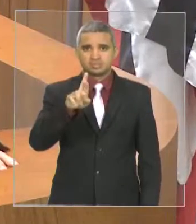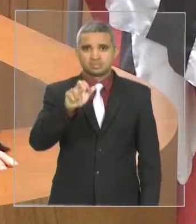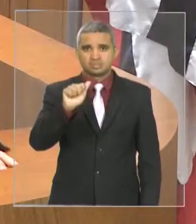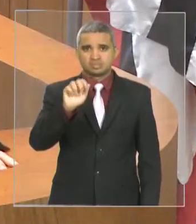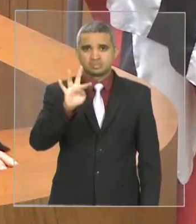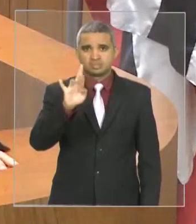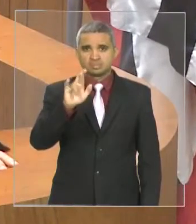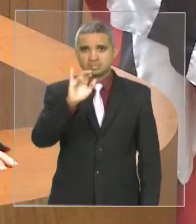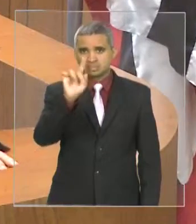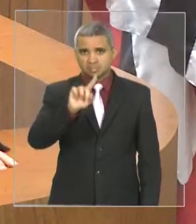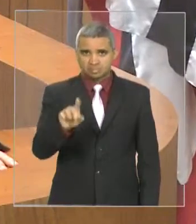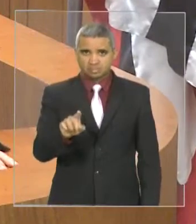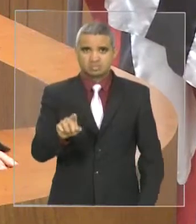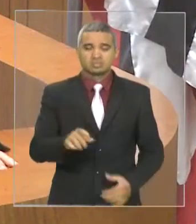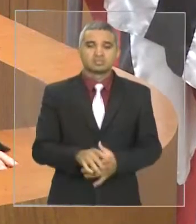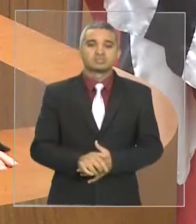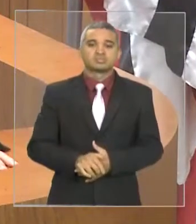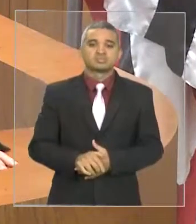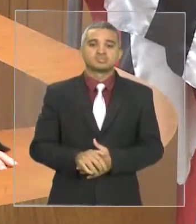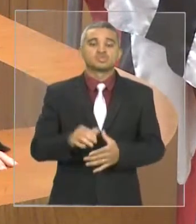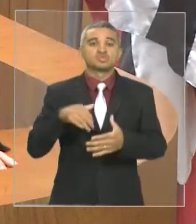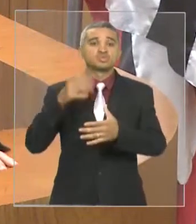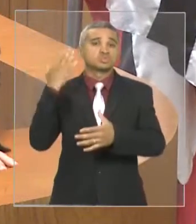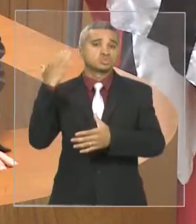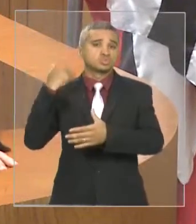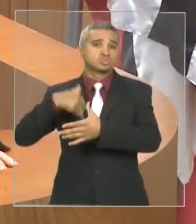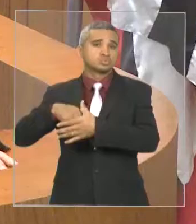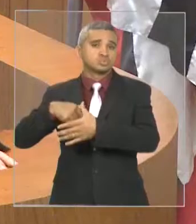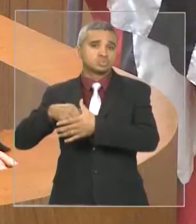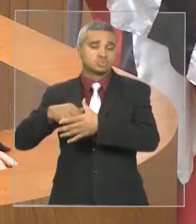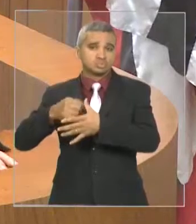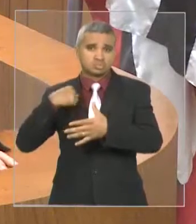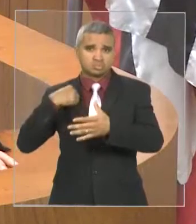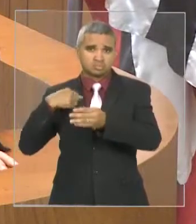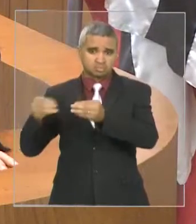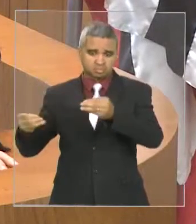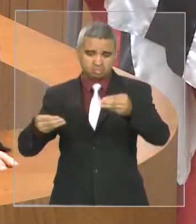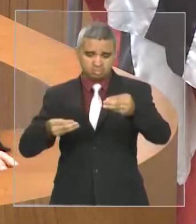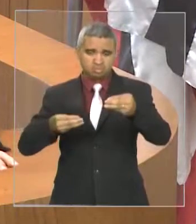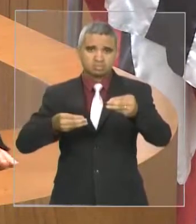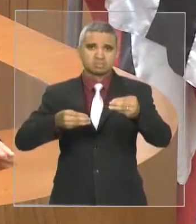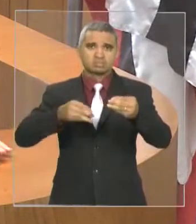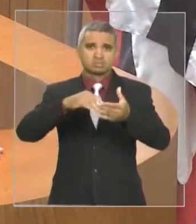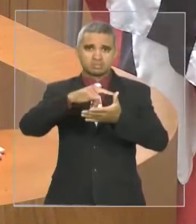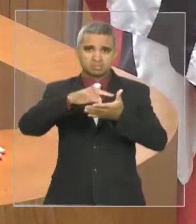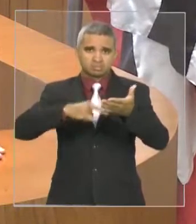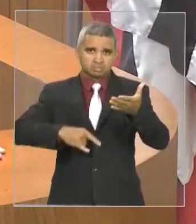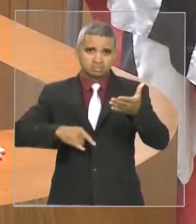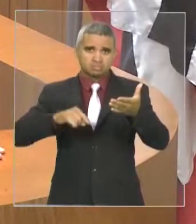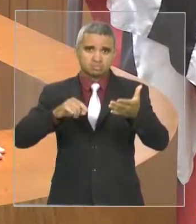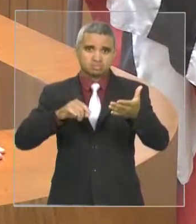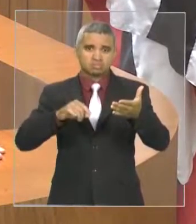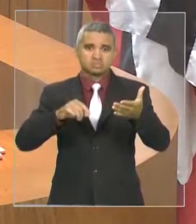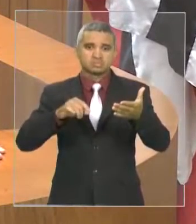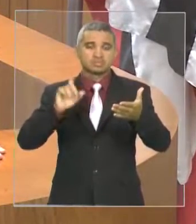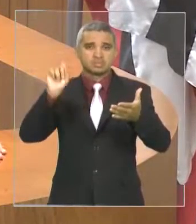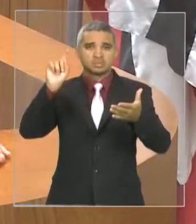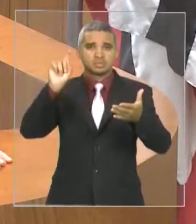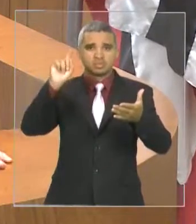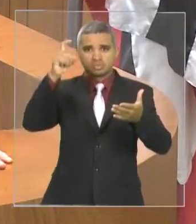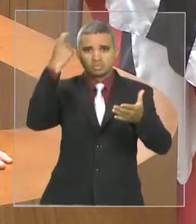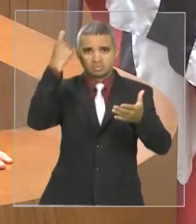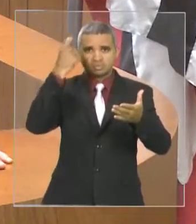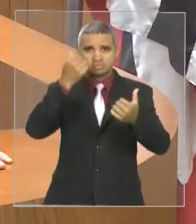eu conferindo a súmula, e aí, o ex-vice-presidente da Federação,